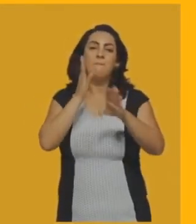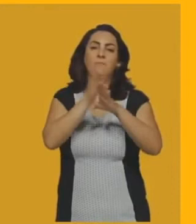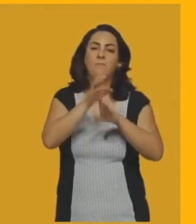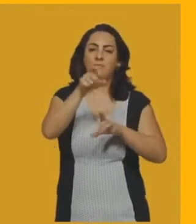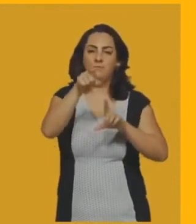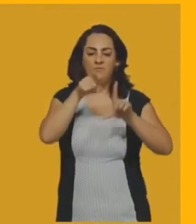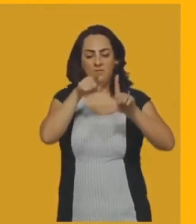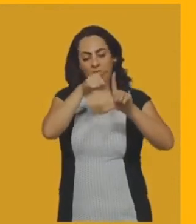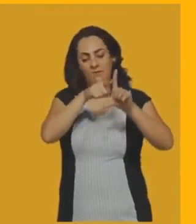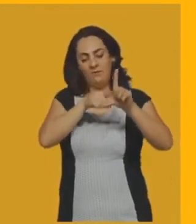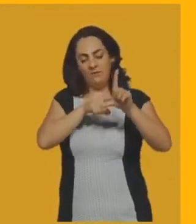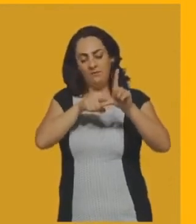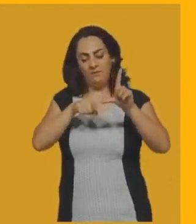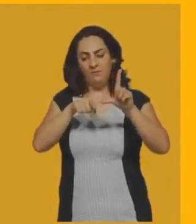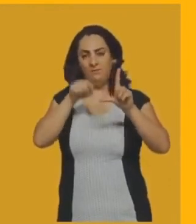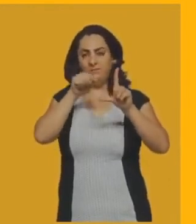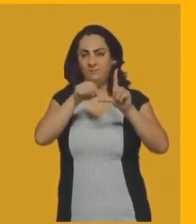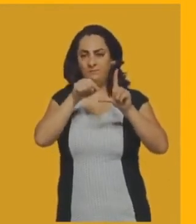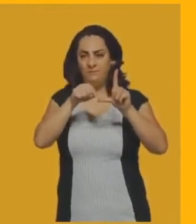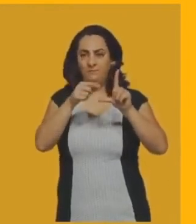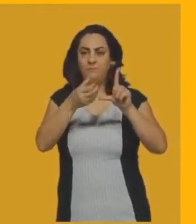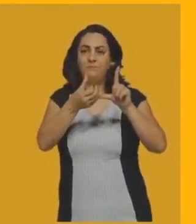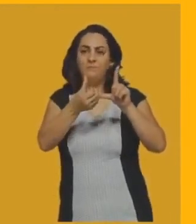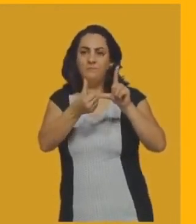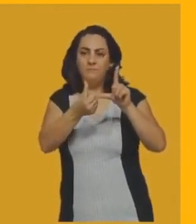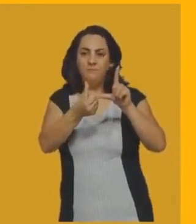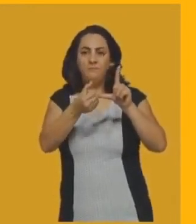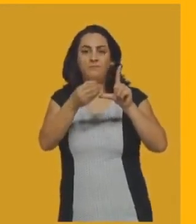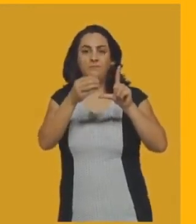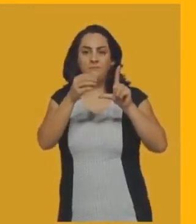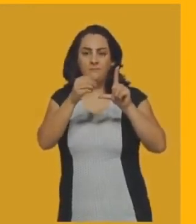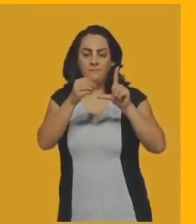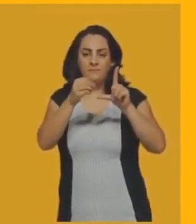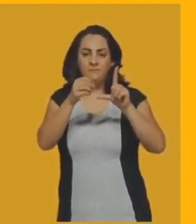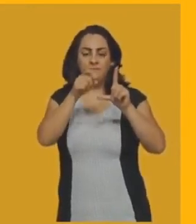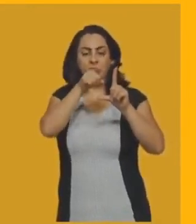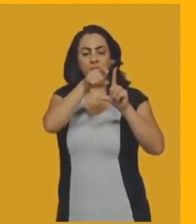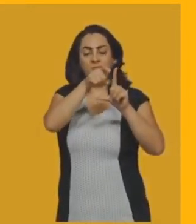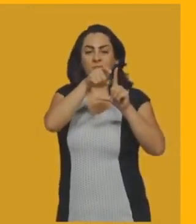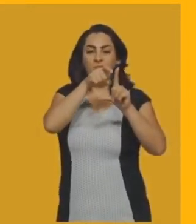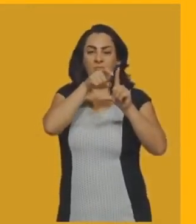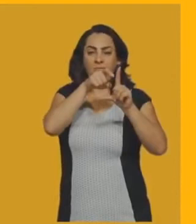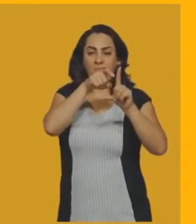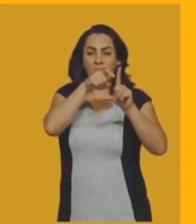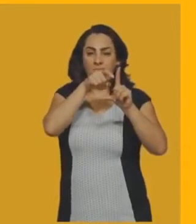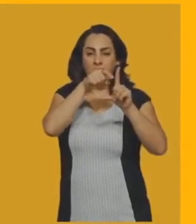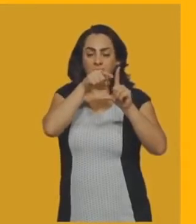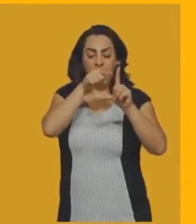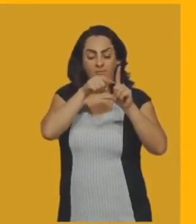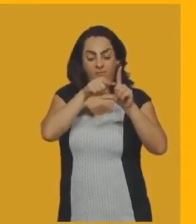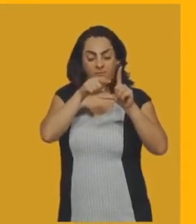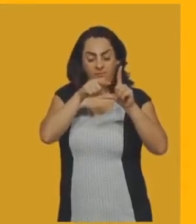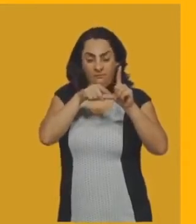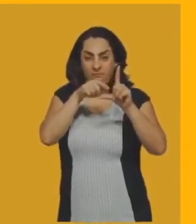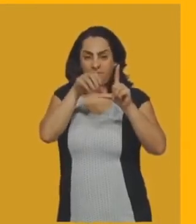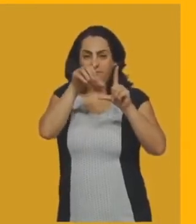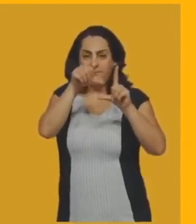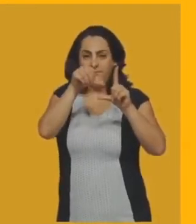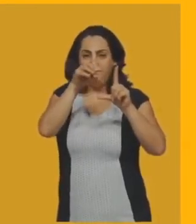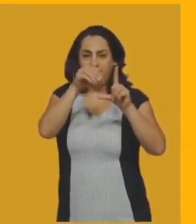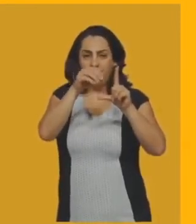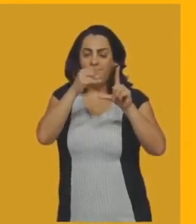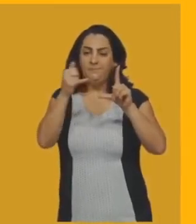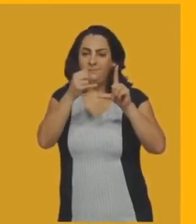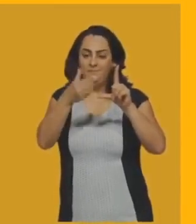que eu acho x? Eu posso achar o x, né, passando o 60 para cá, subtraindo. Então,